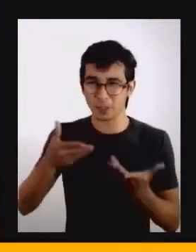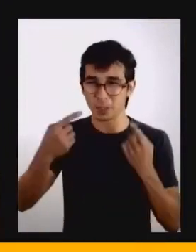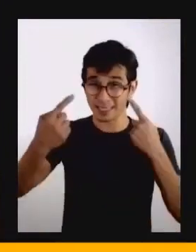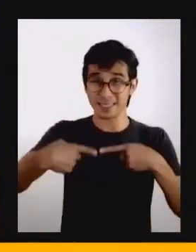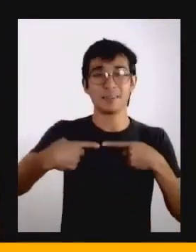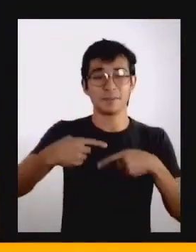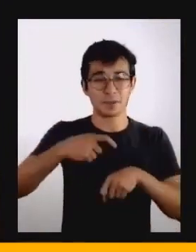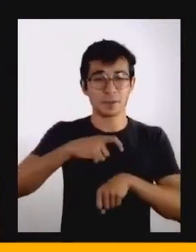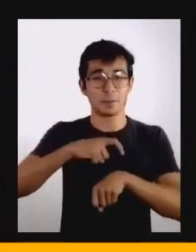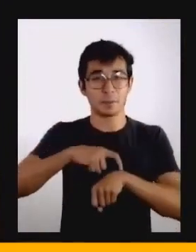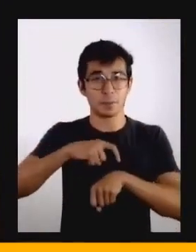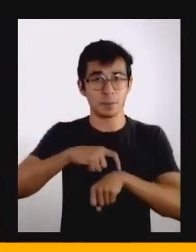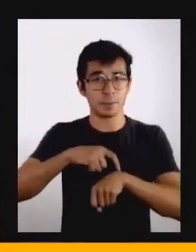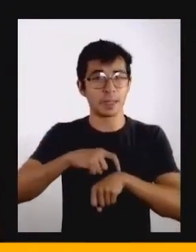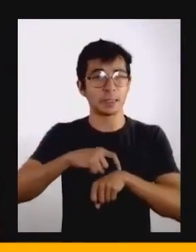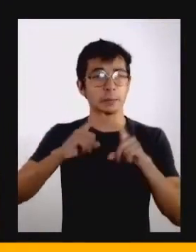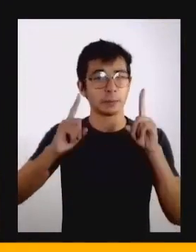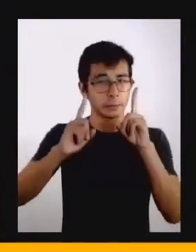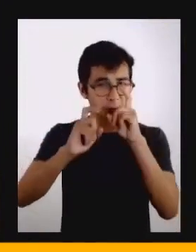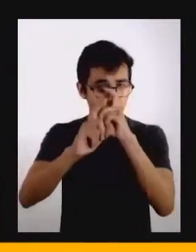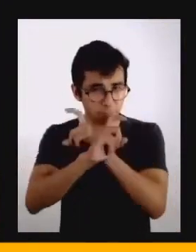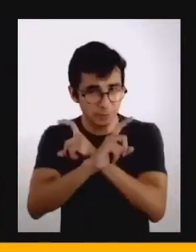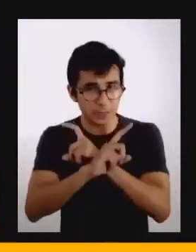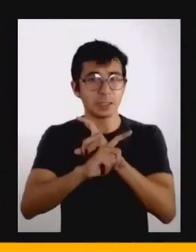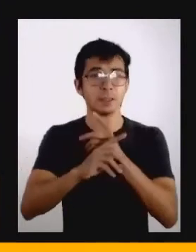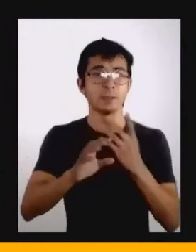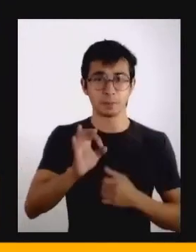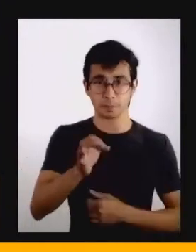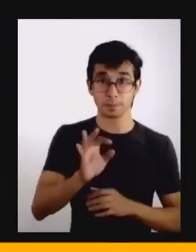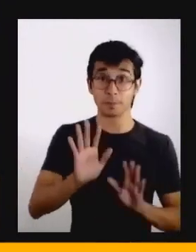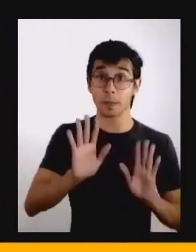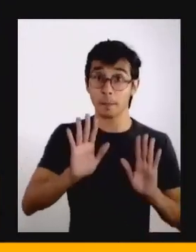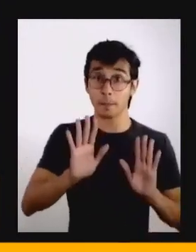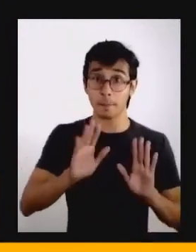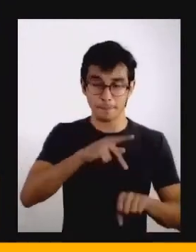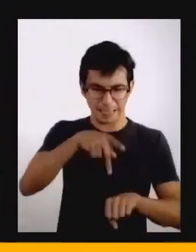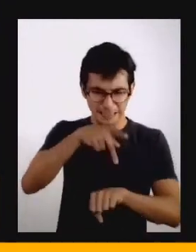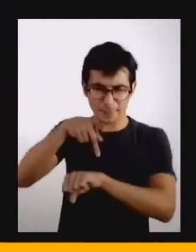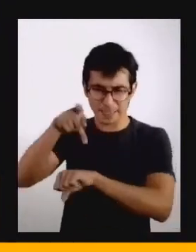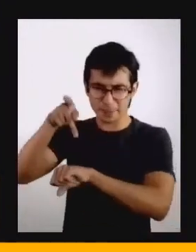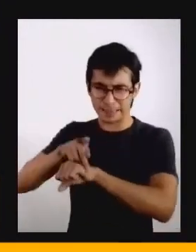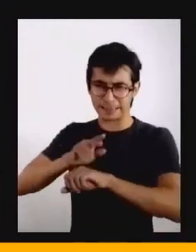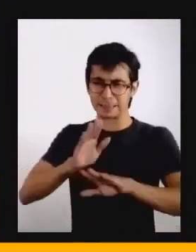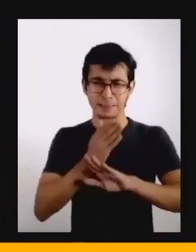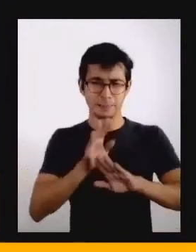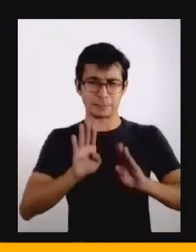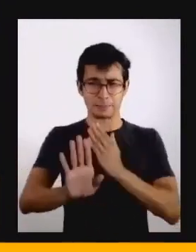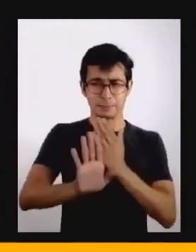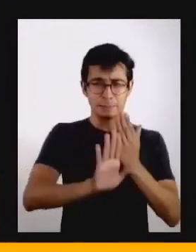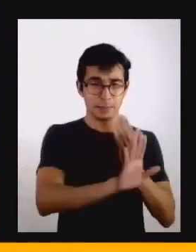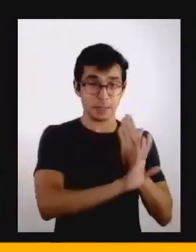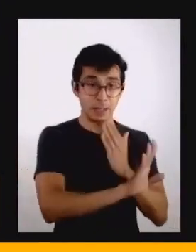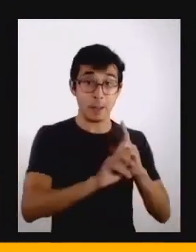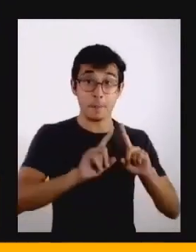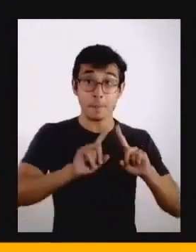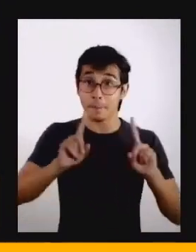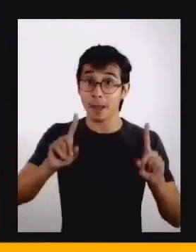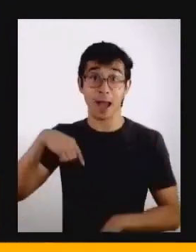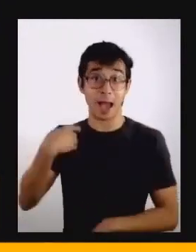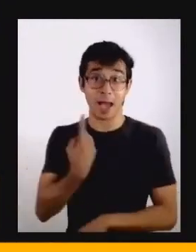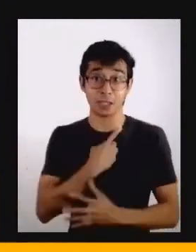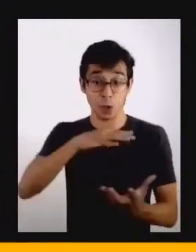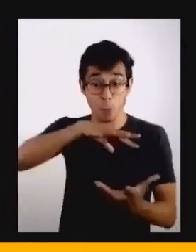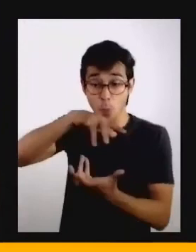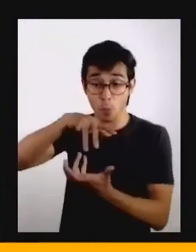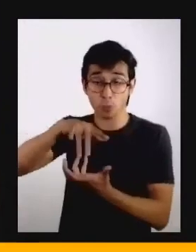super nacionalista, é importante a gente lembrar que somos todos partes da mesma consciência planetária em evolução e que